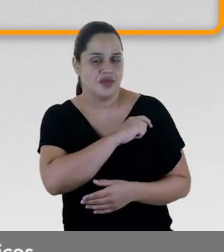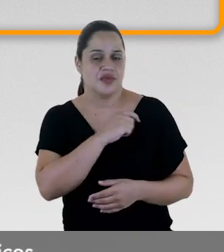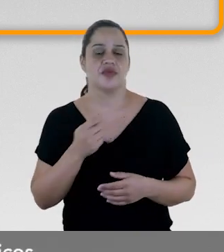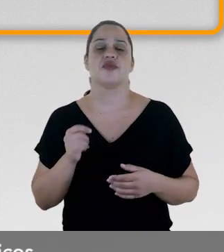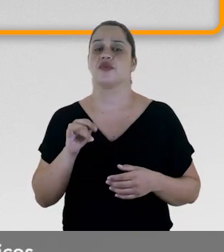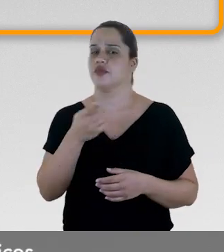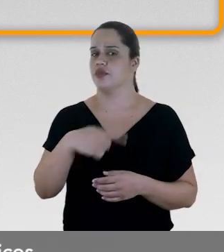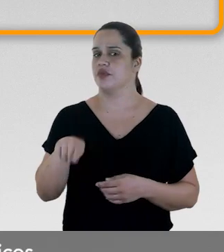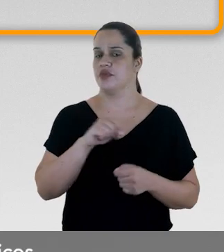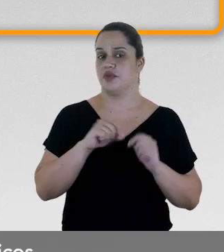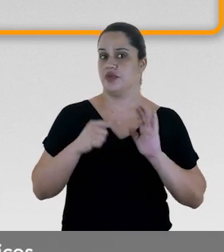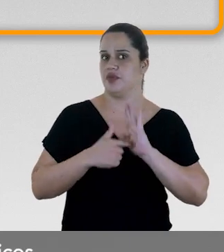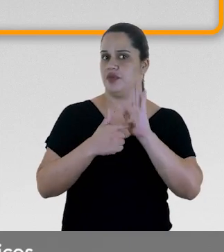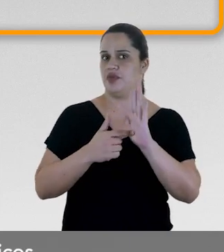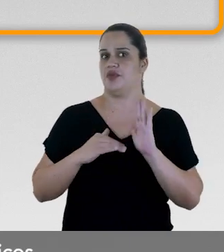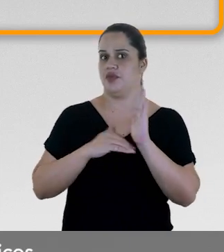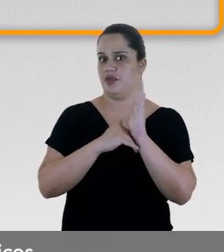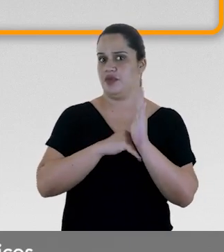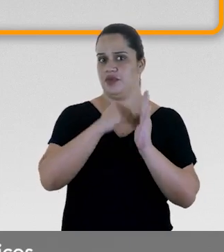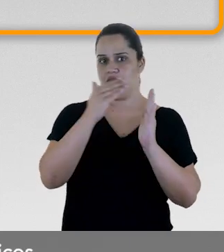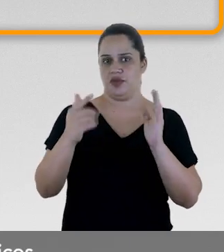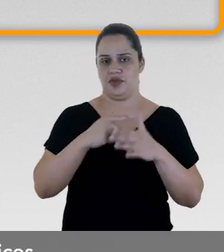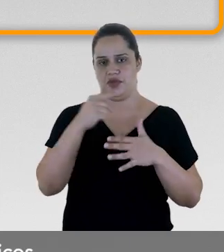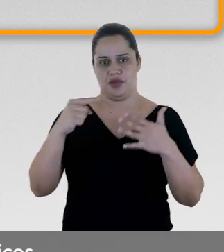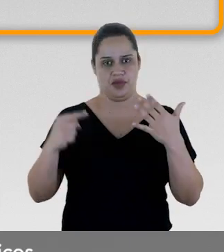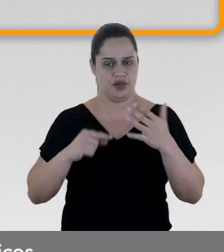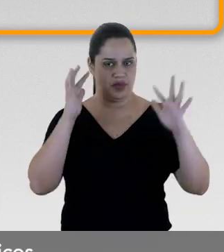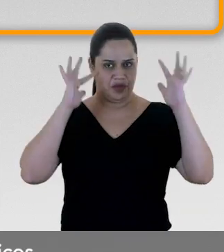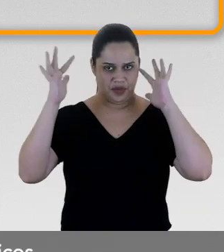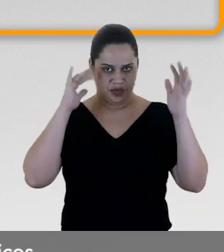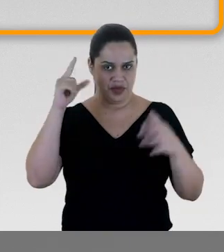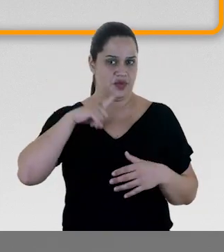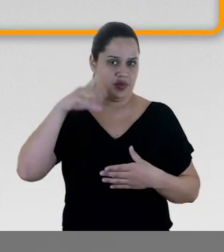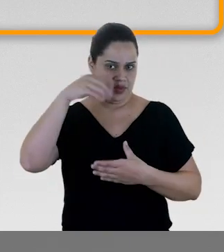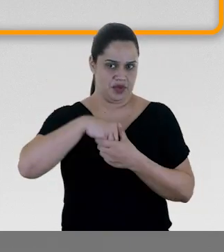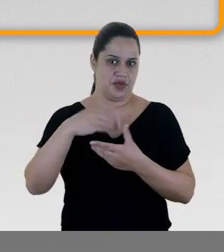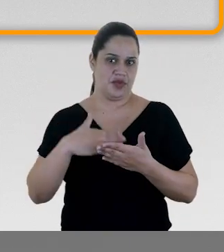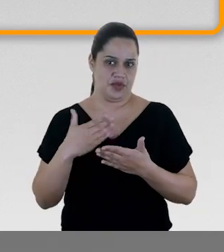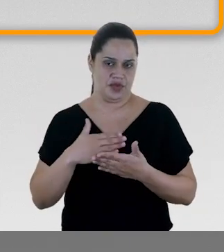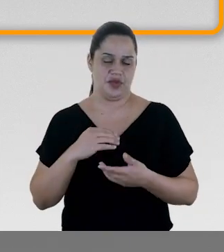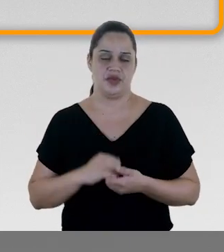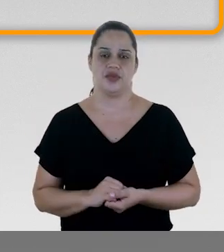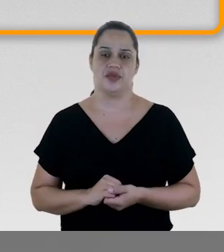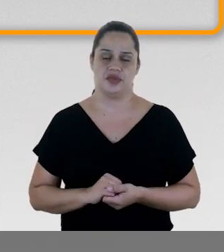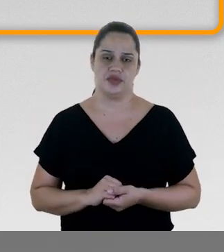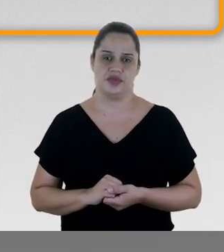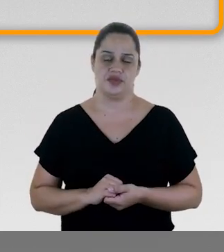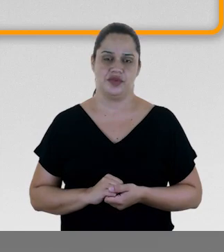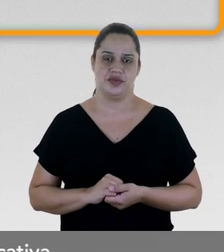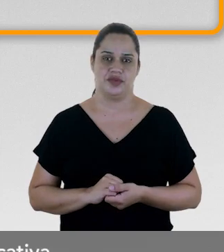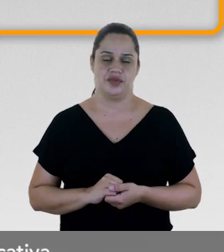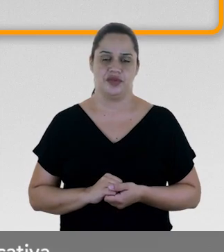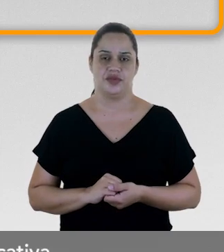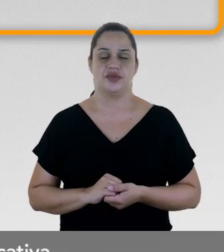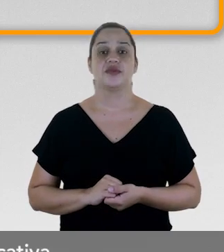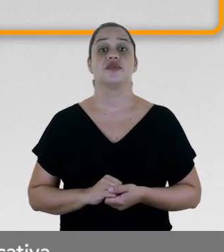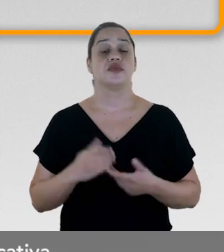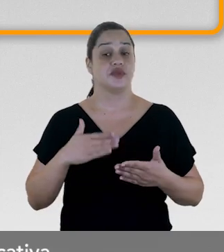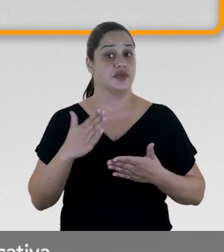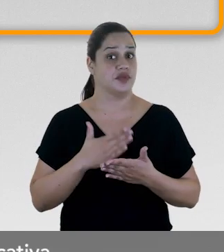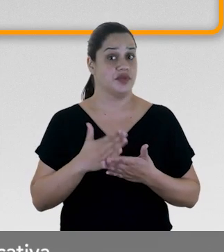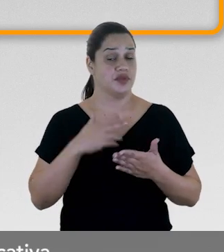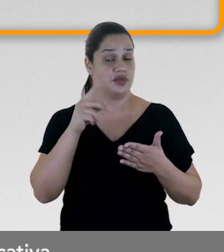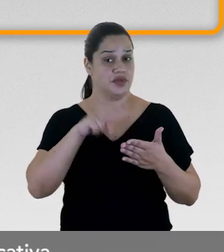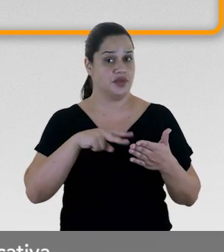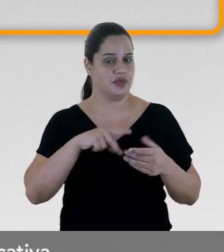sem jamais revelar todos os elementos fantásticos contidos nas narrativas. A leitura de um